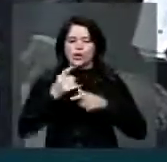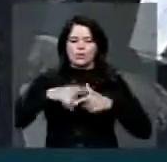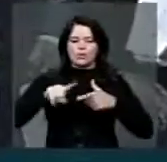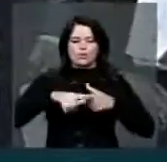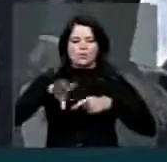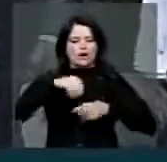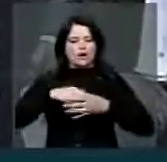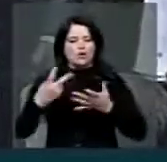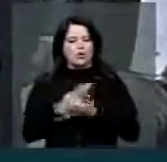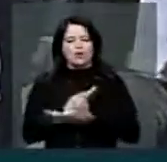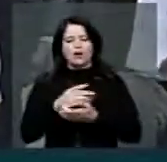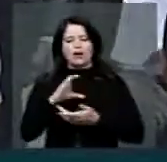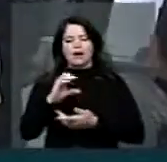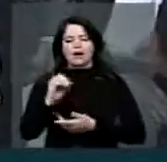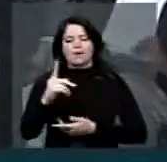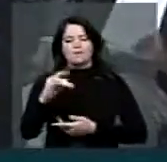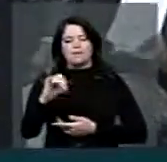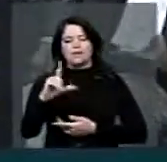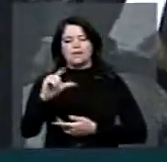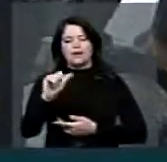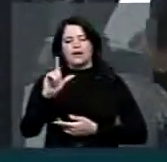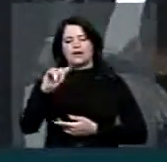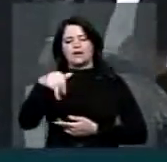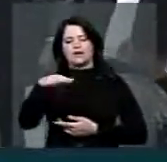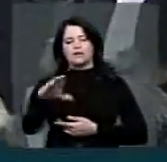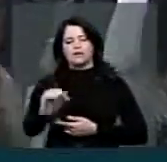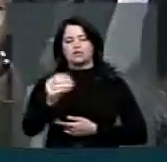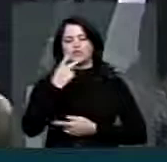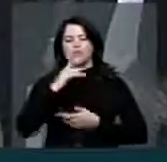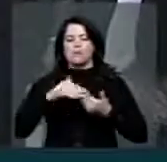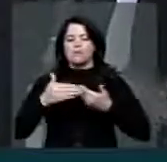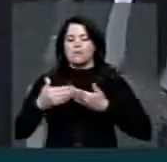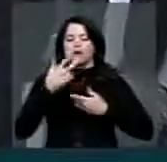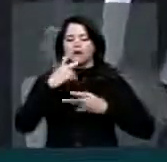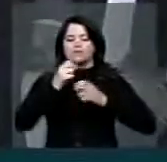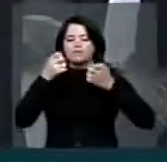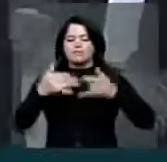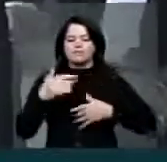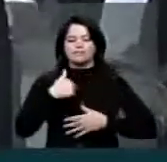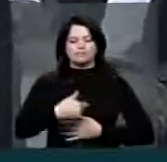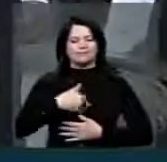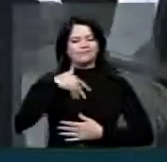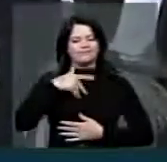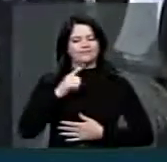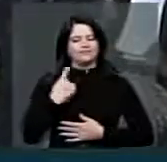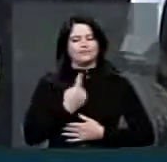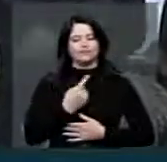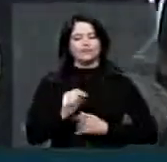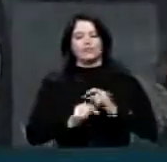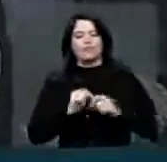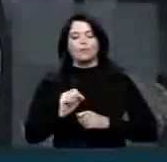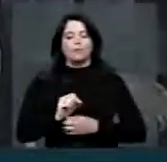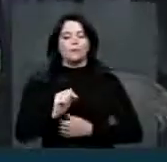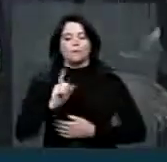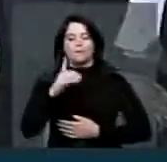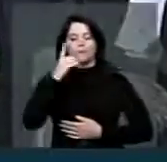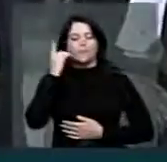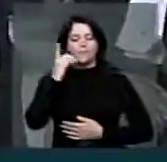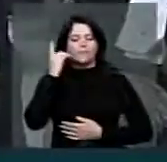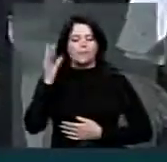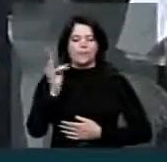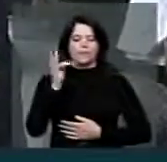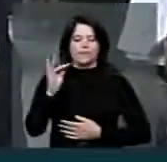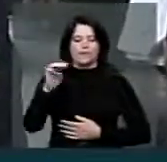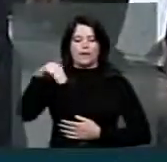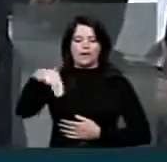do capitalismo. Queria, a parte disso, registrar a honrosa presença aqui entre nós da deputada federal